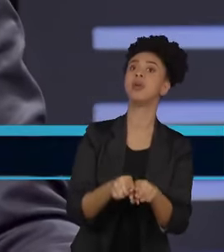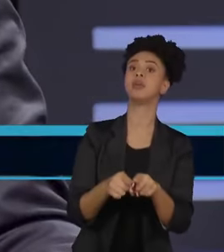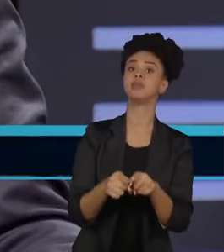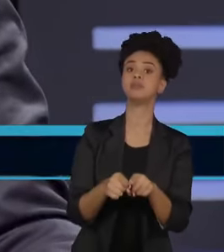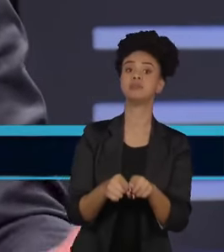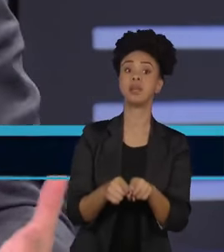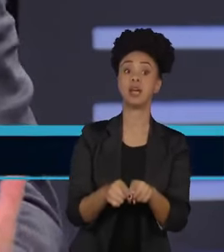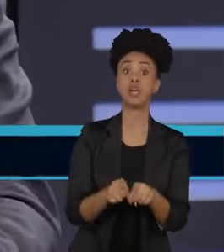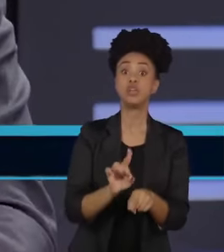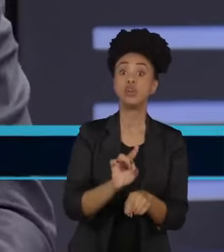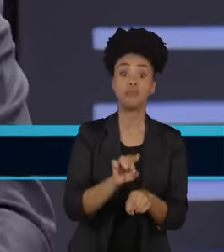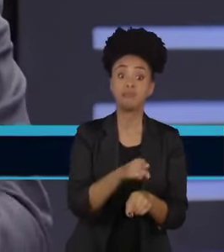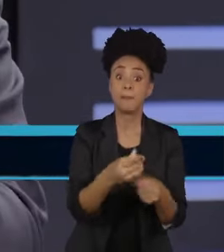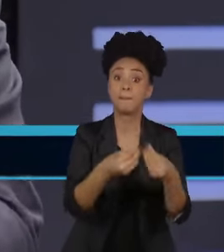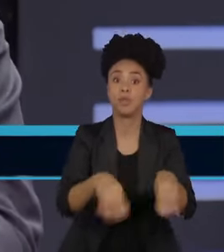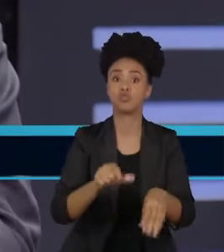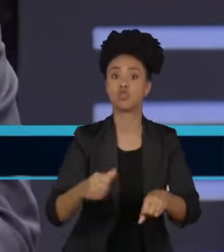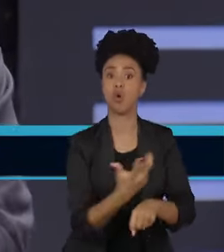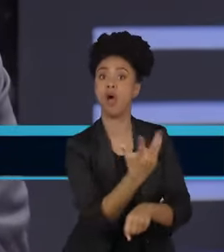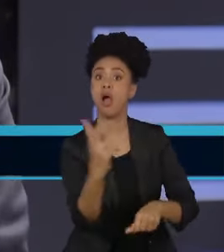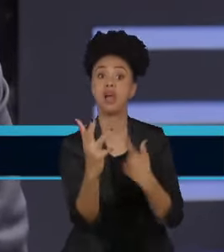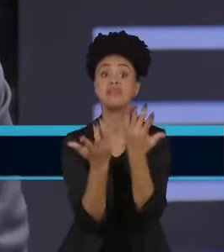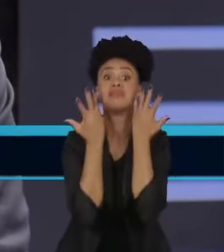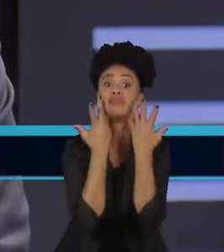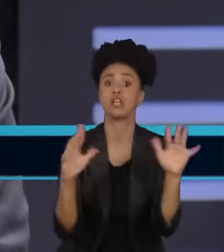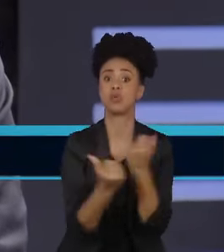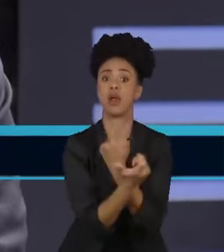capacidade do Pantanal de reter água, de combater esses incêndios.